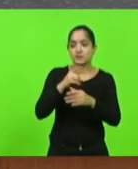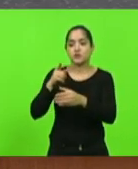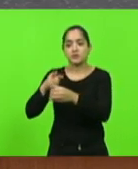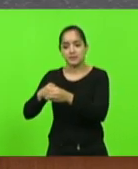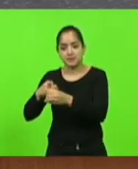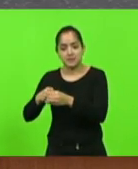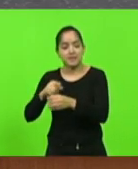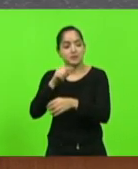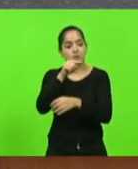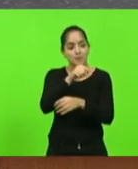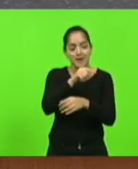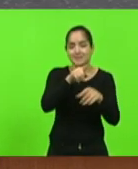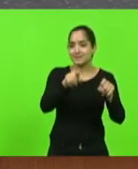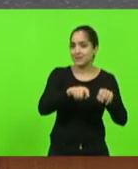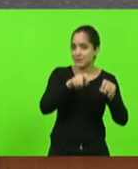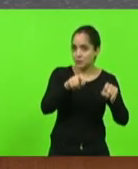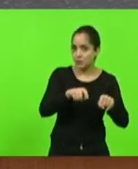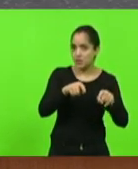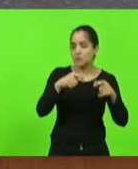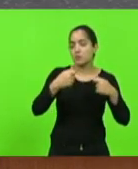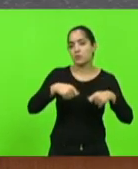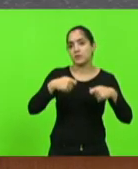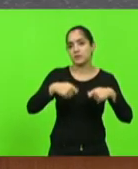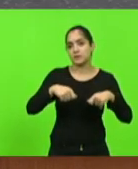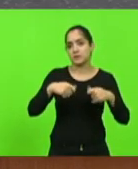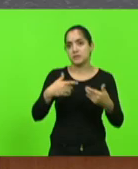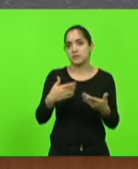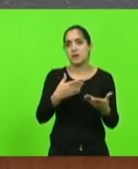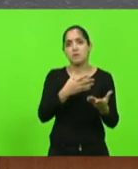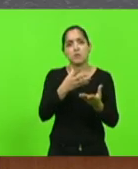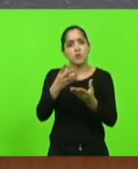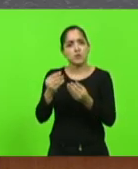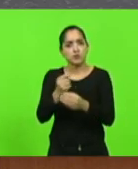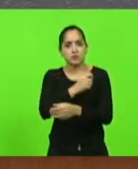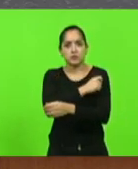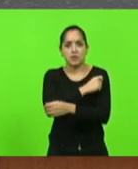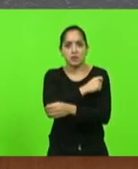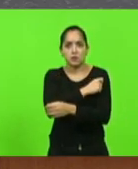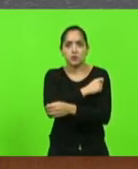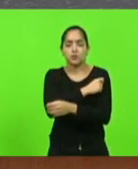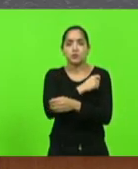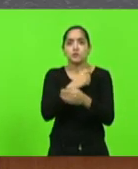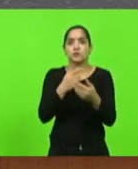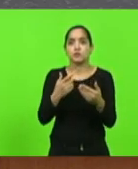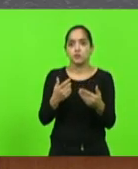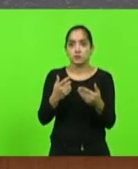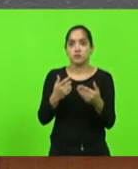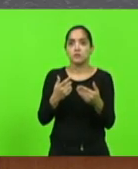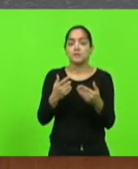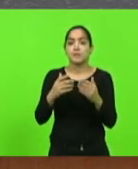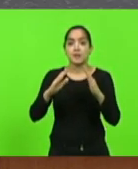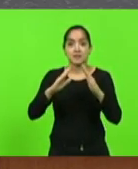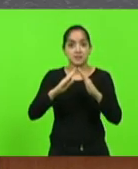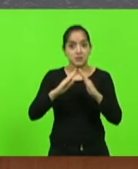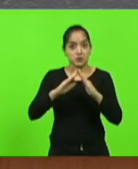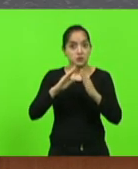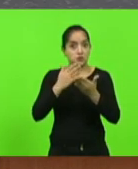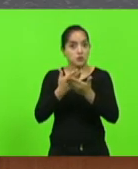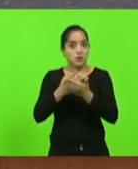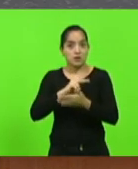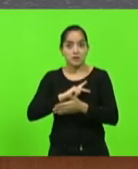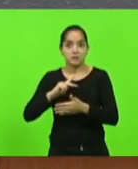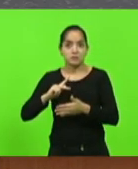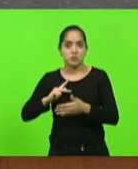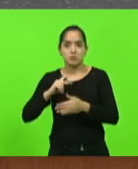também a internet no campo ainda muitos estudantes mesmo na cidade das escolas públicas não tem acesso à